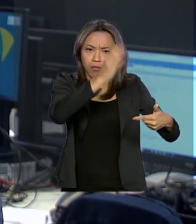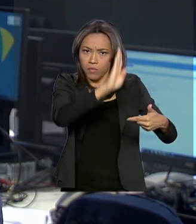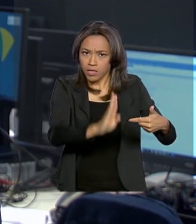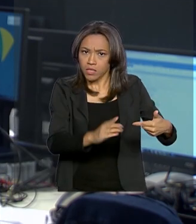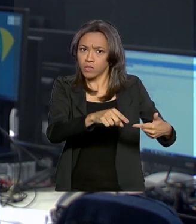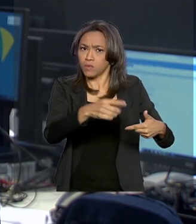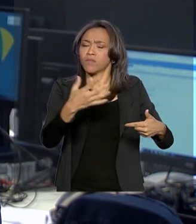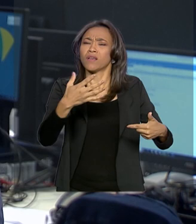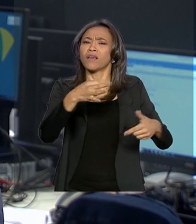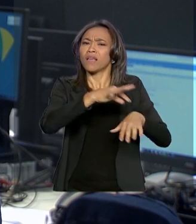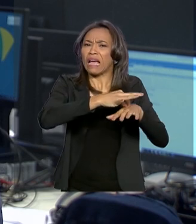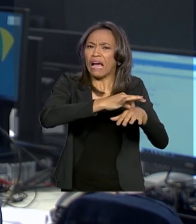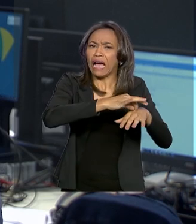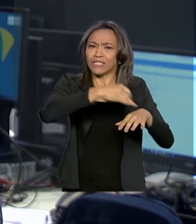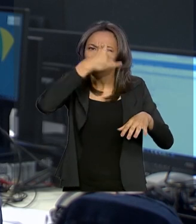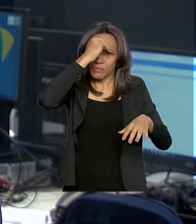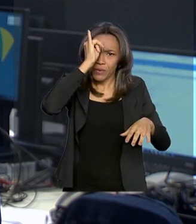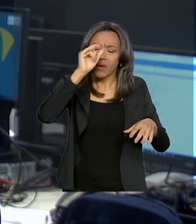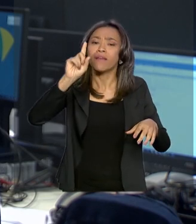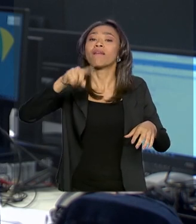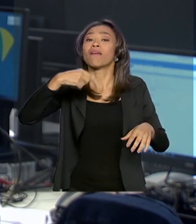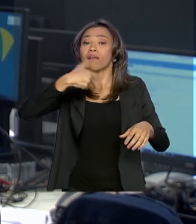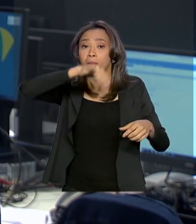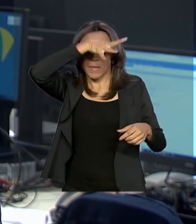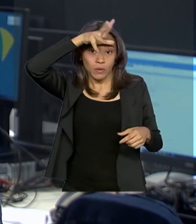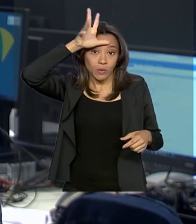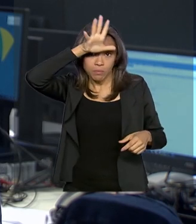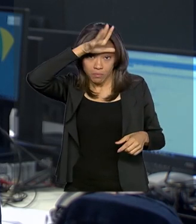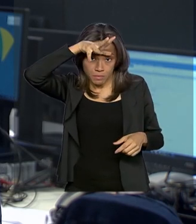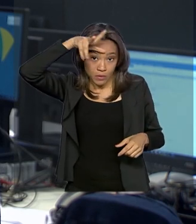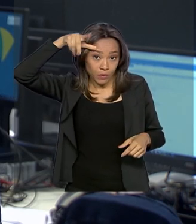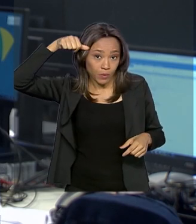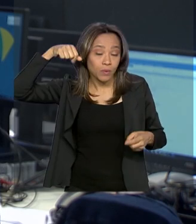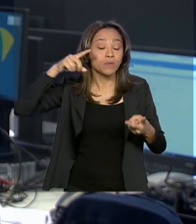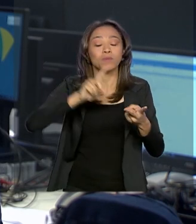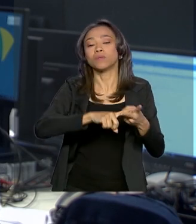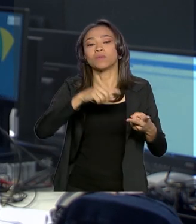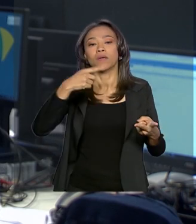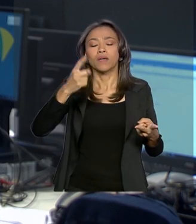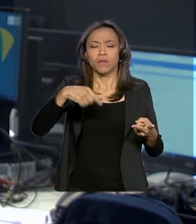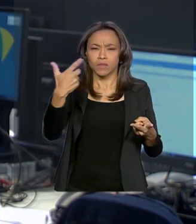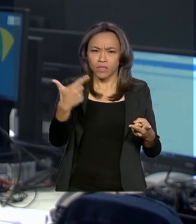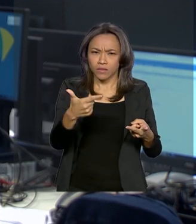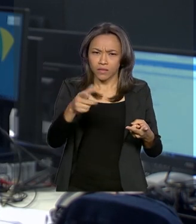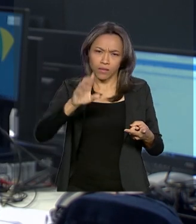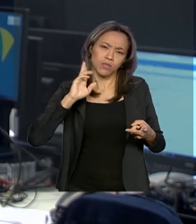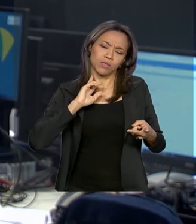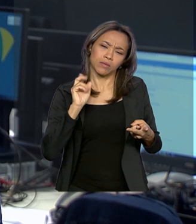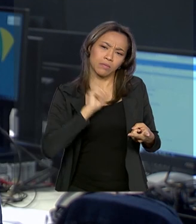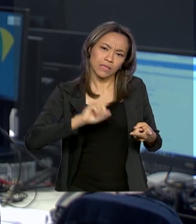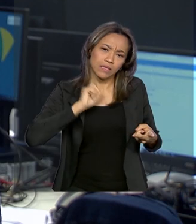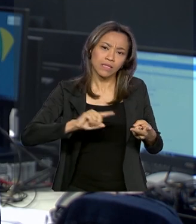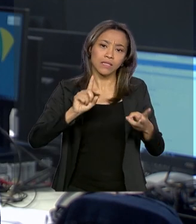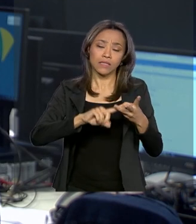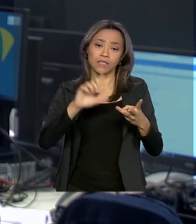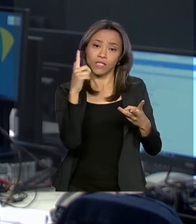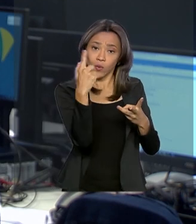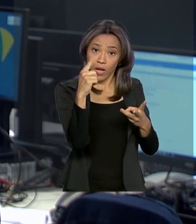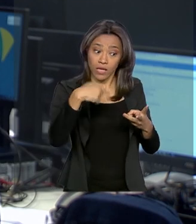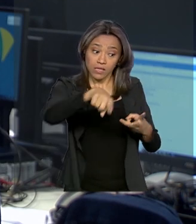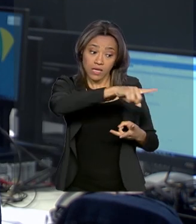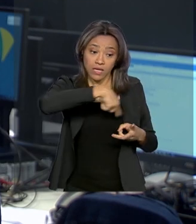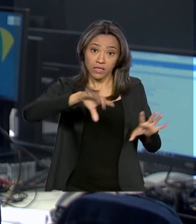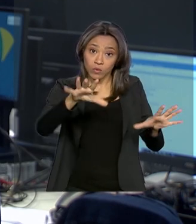carne bovina no país são os estados de Mato Grosso, Minas Gerais e Goiás, que juntos têm um rebanho de quase